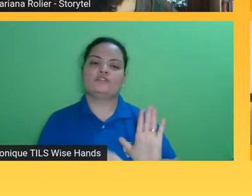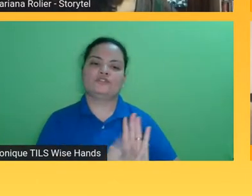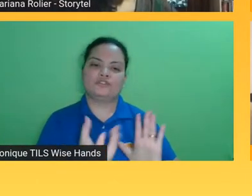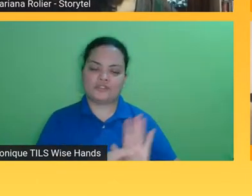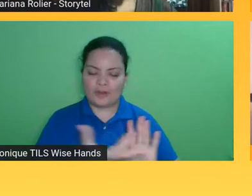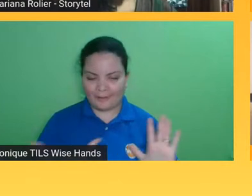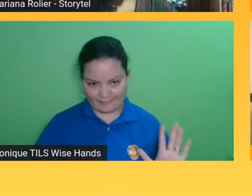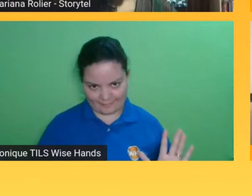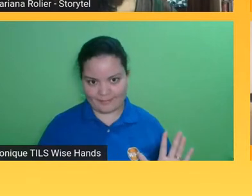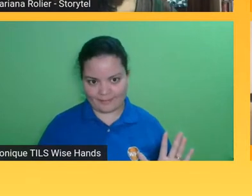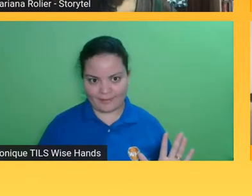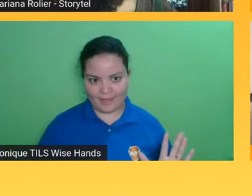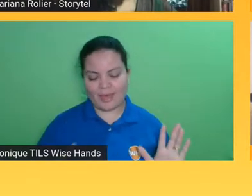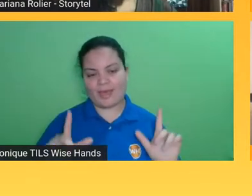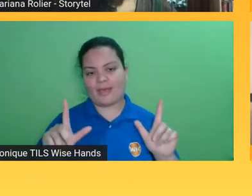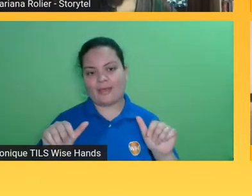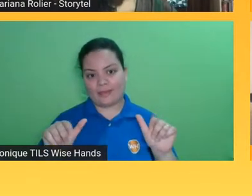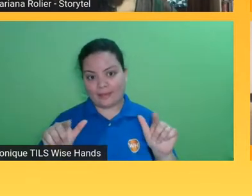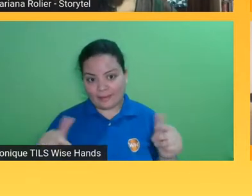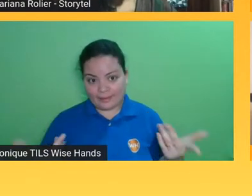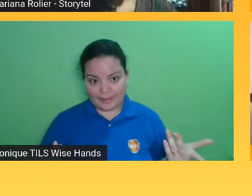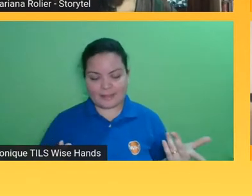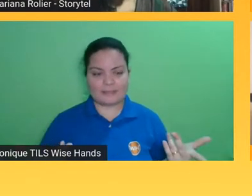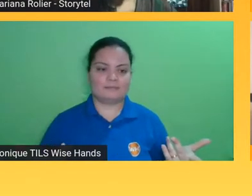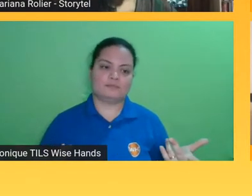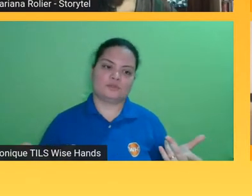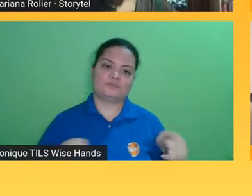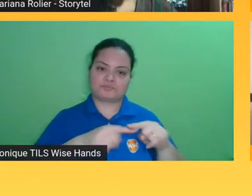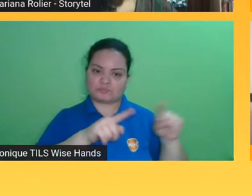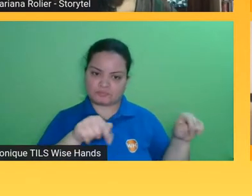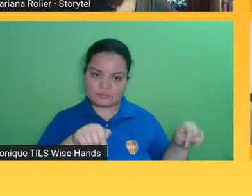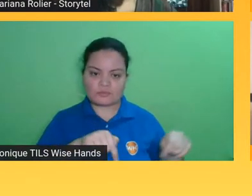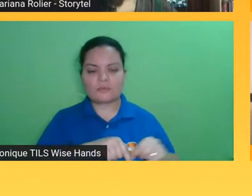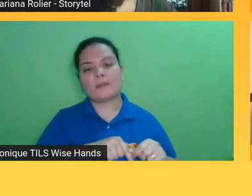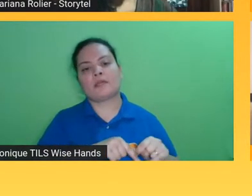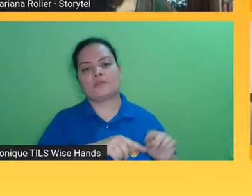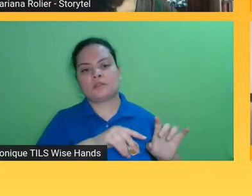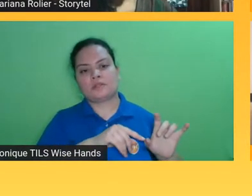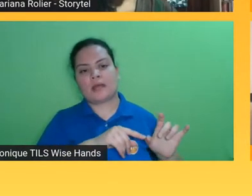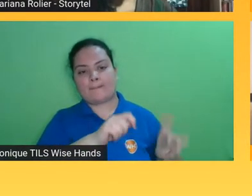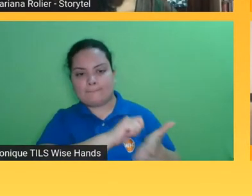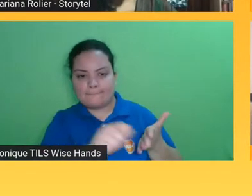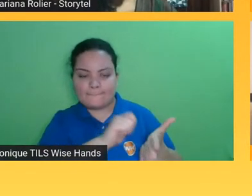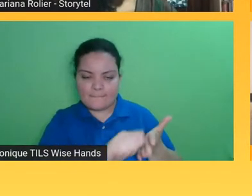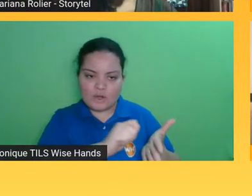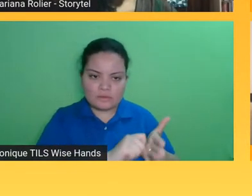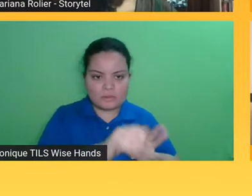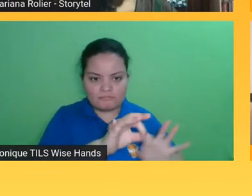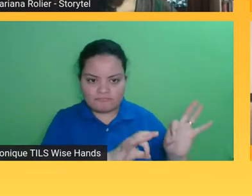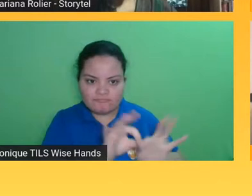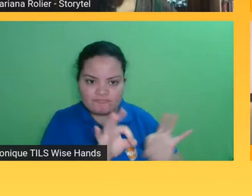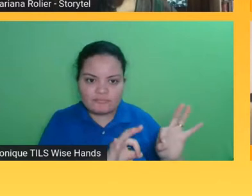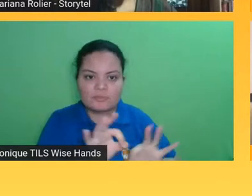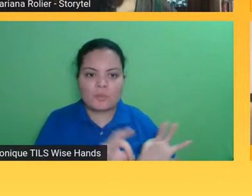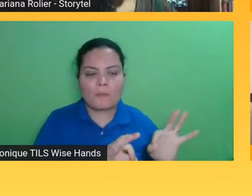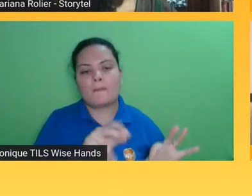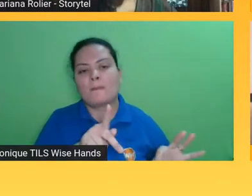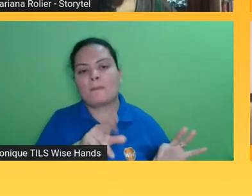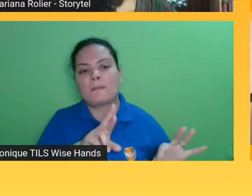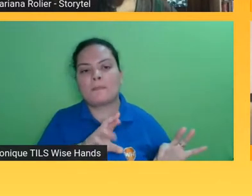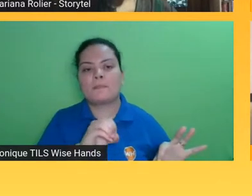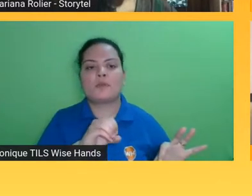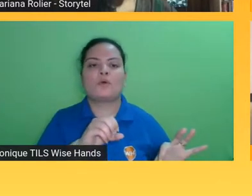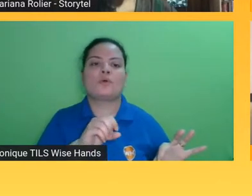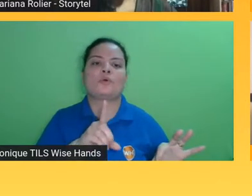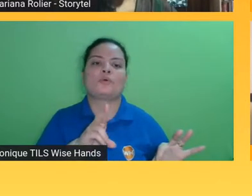exemplo dentro do departamento bom o departamento de produção obviamente continua produzindo para o livro impresso mas tem que também ter